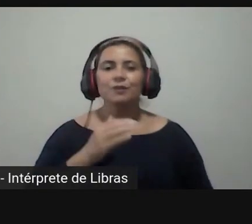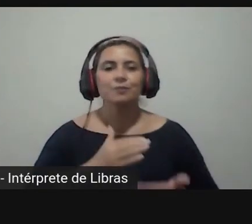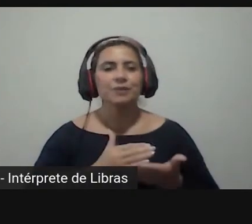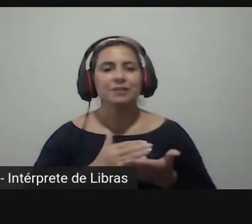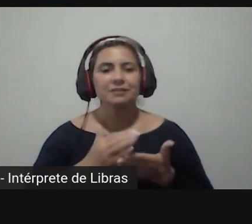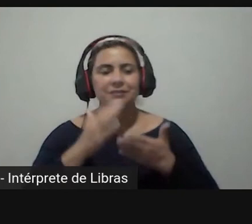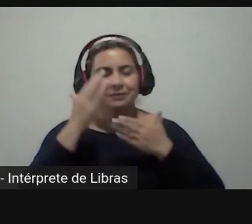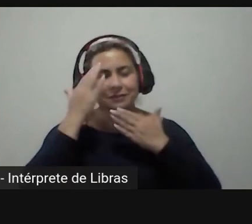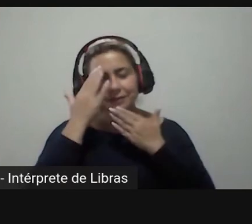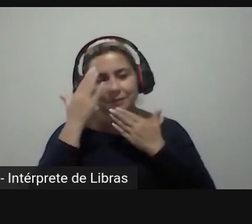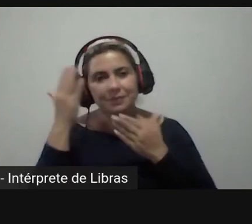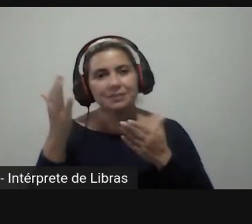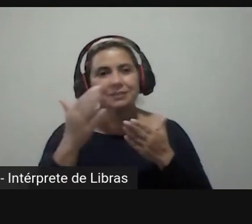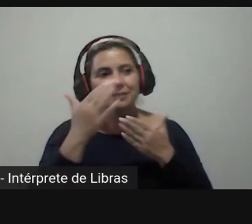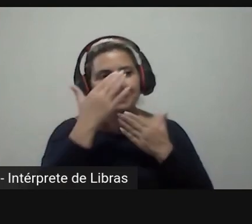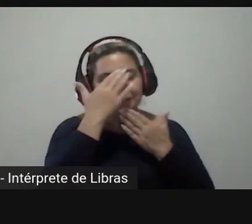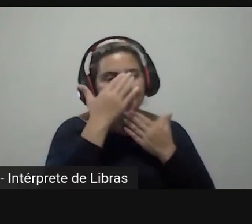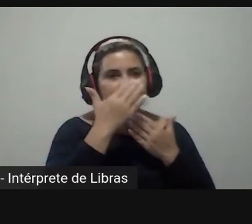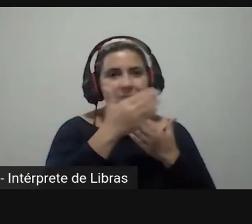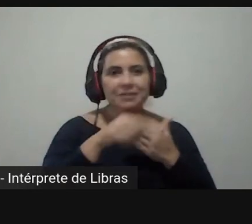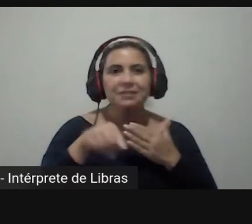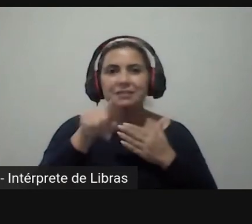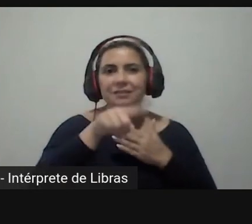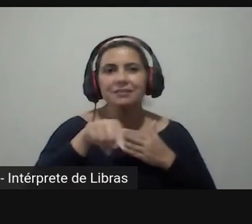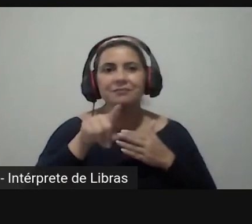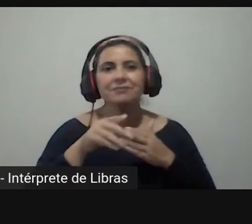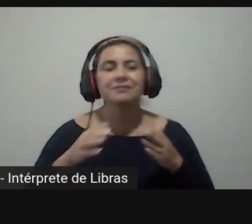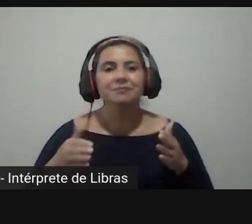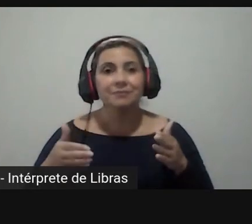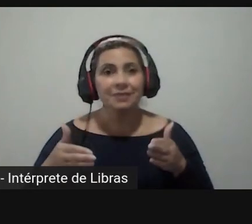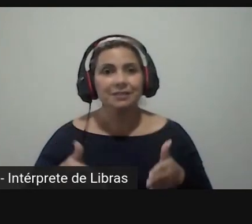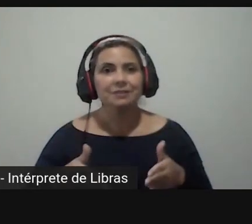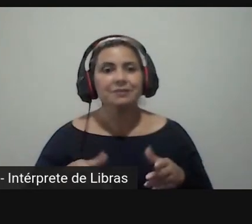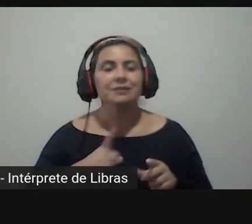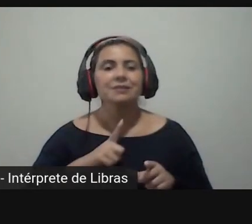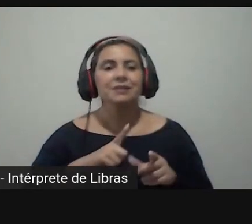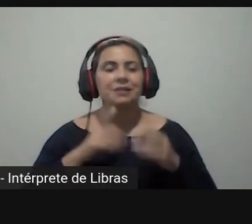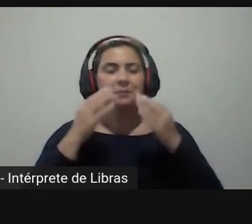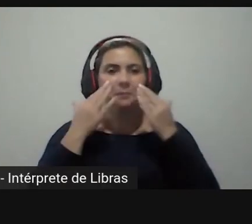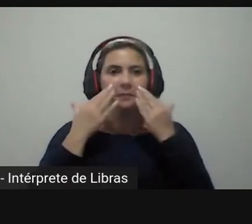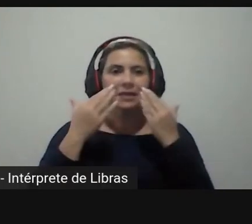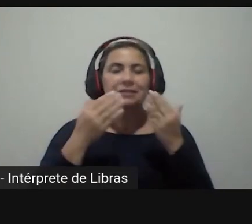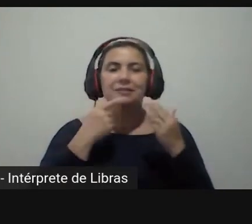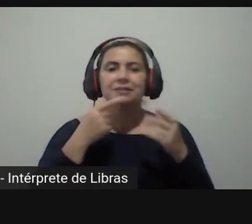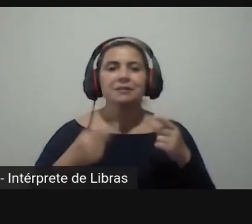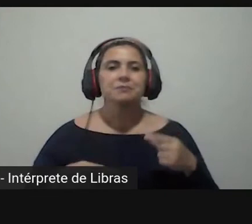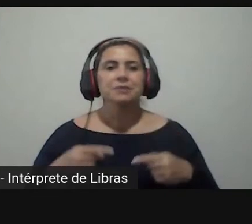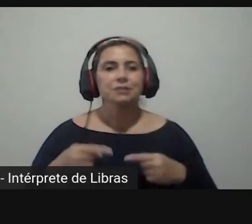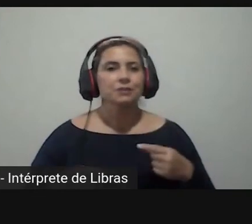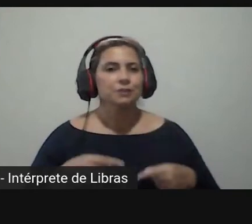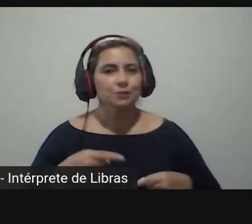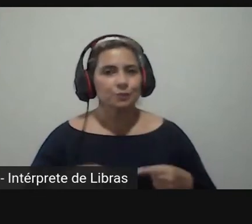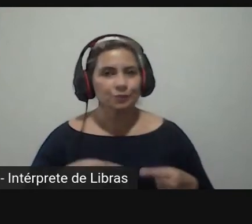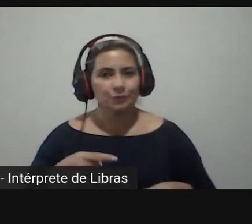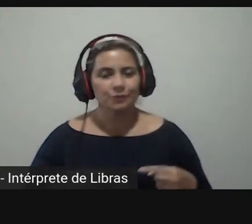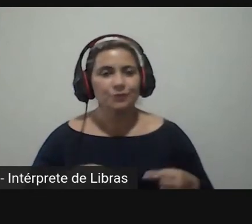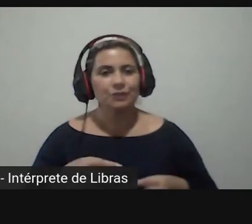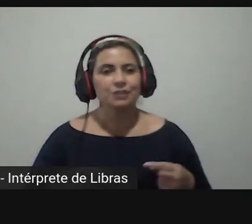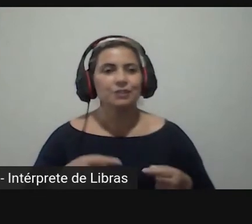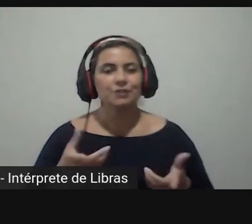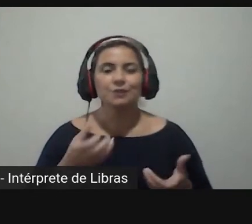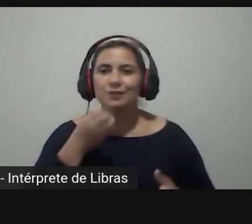agradecimentos a vocês participantes acho que tivemos aqui apresentações e um debate de alto nível foi muito